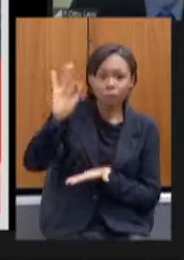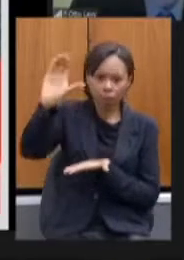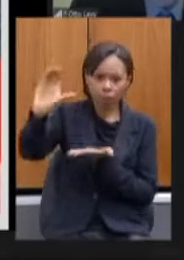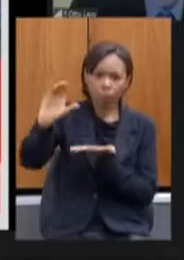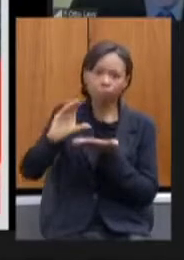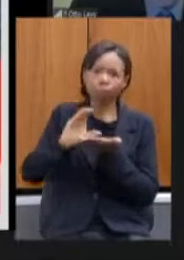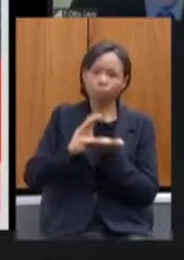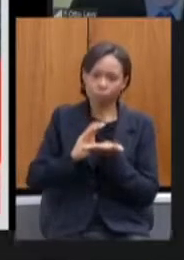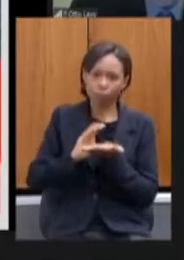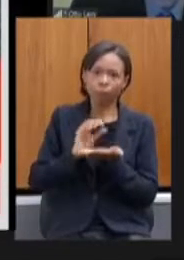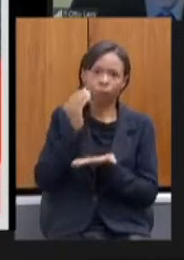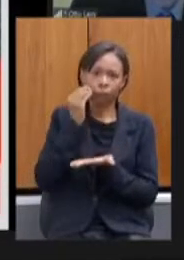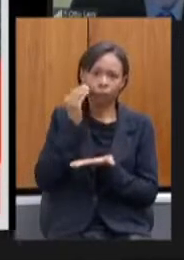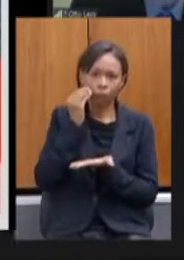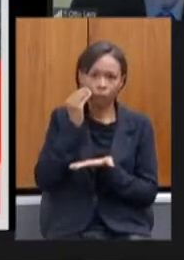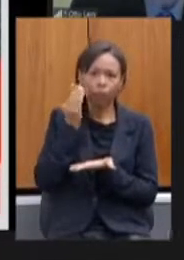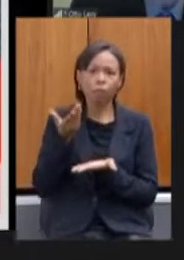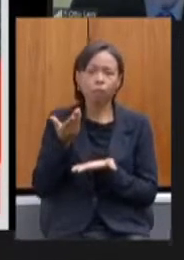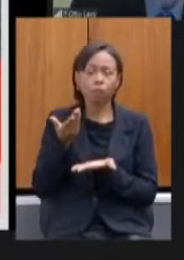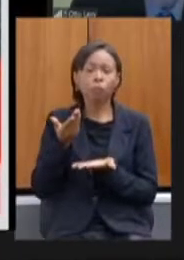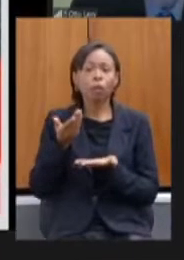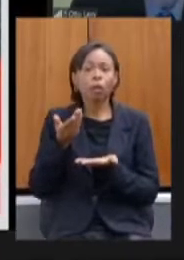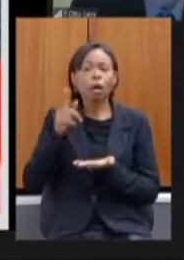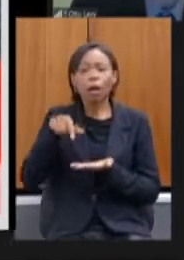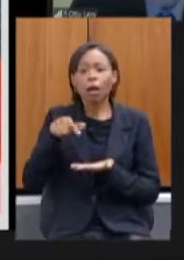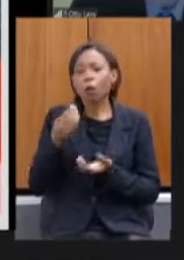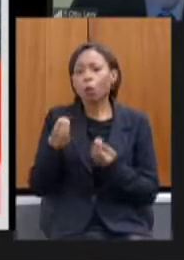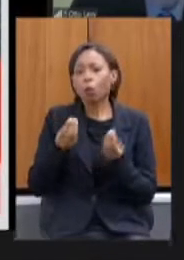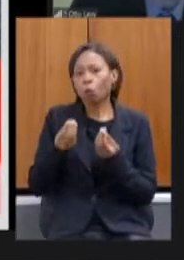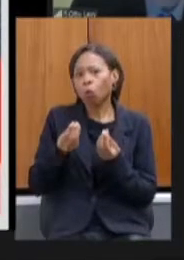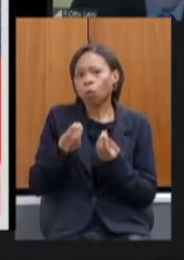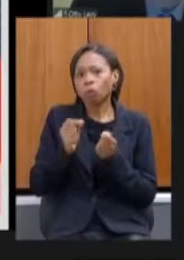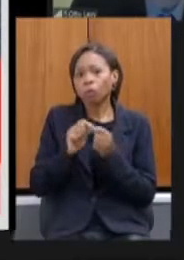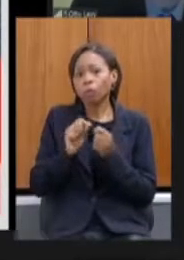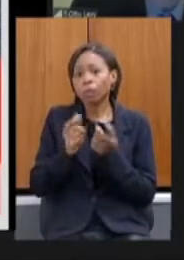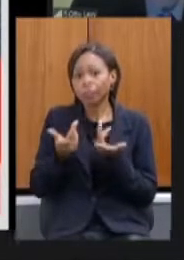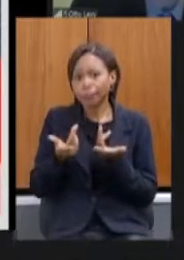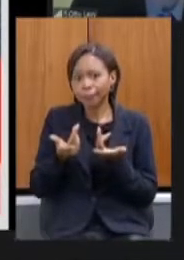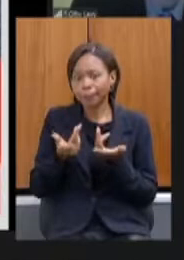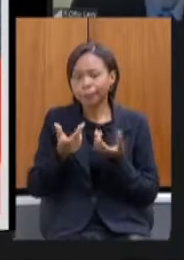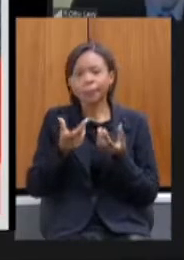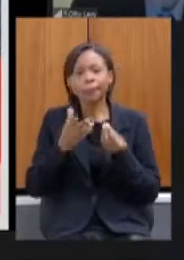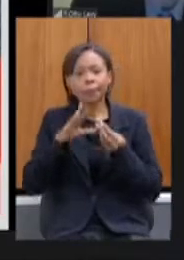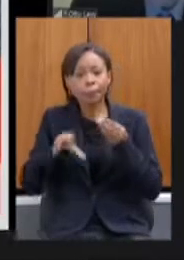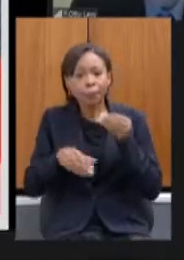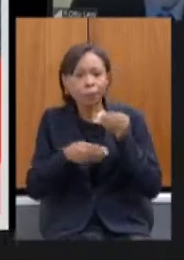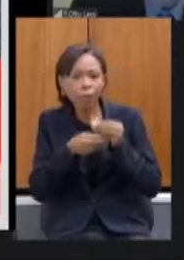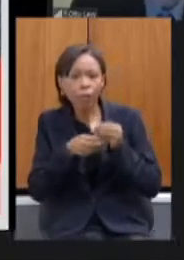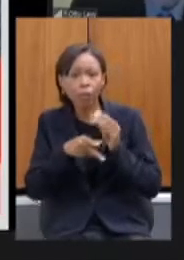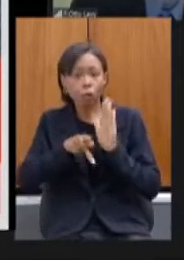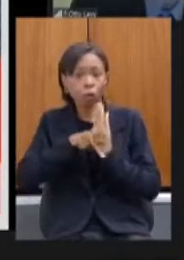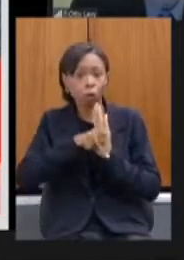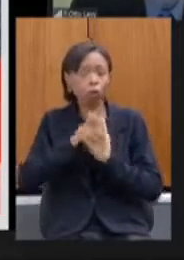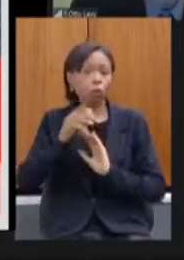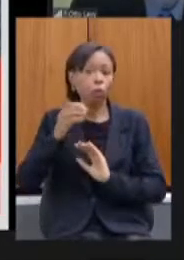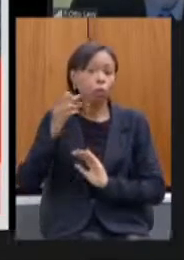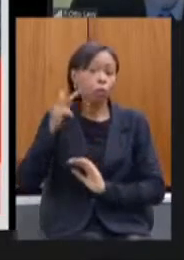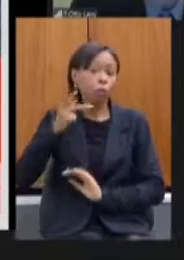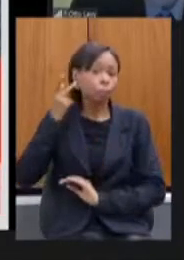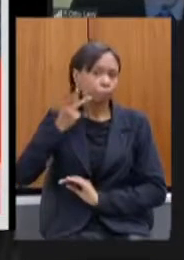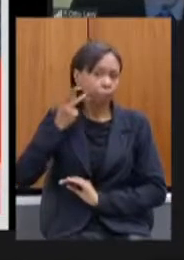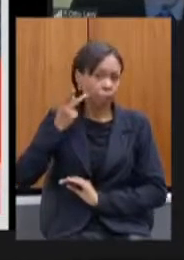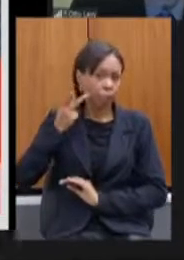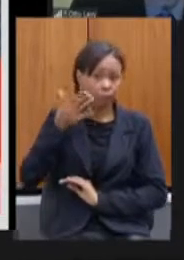entre outros através de emendas de parlamentares federais para isso foi